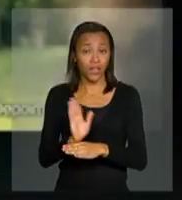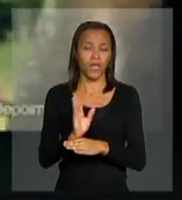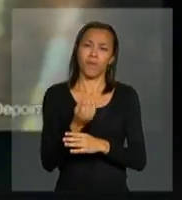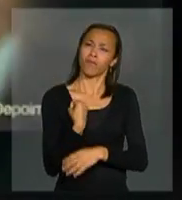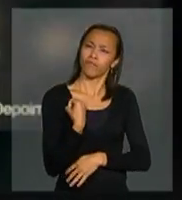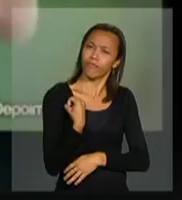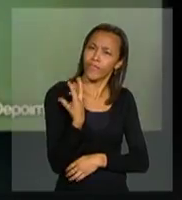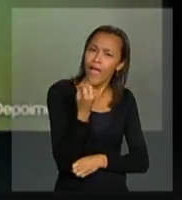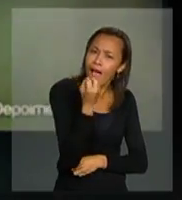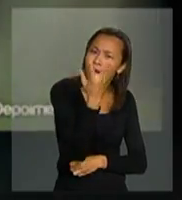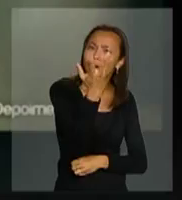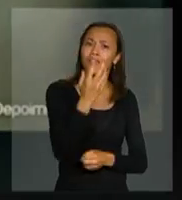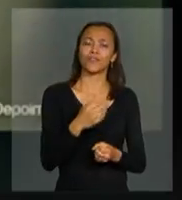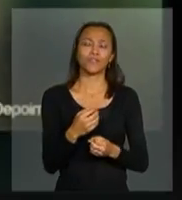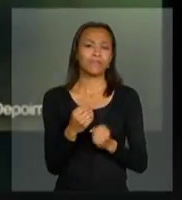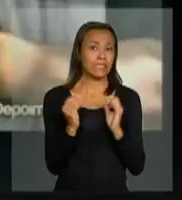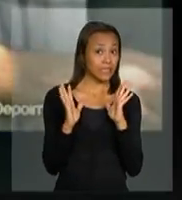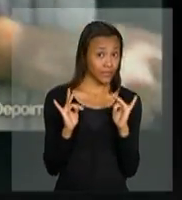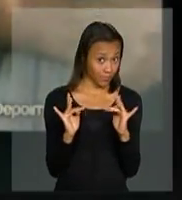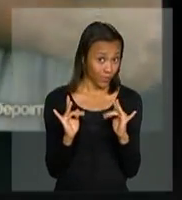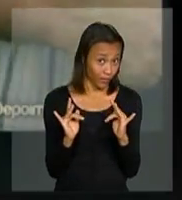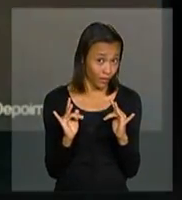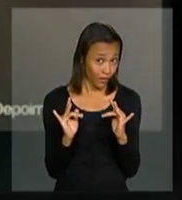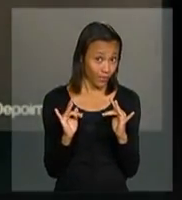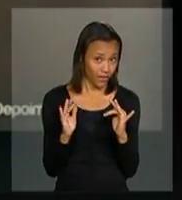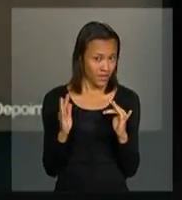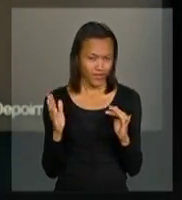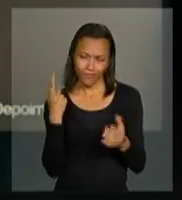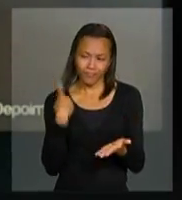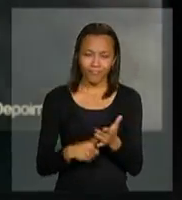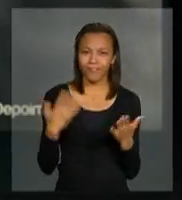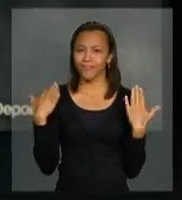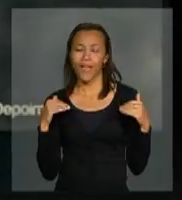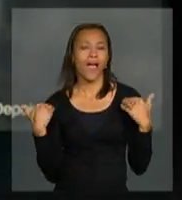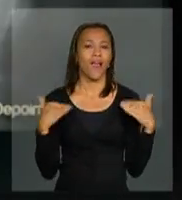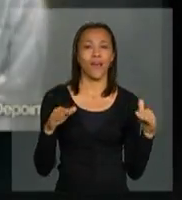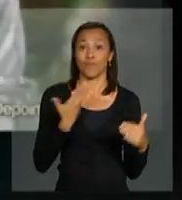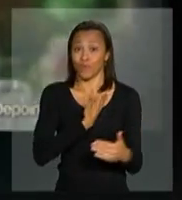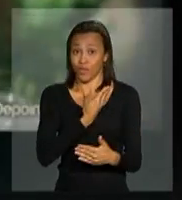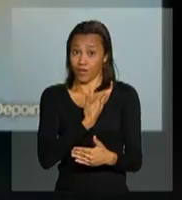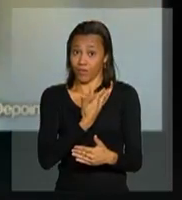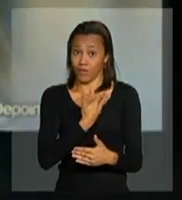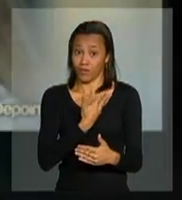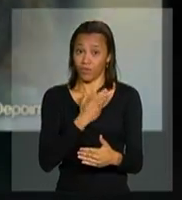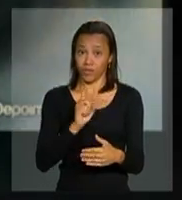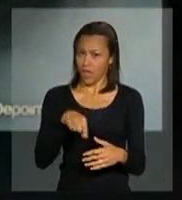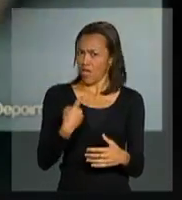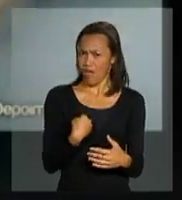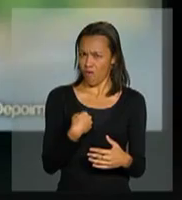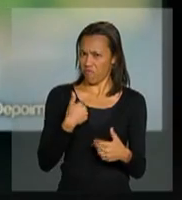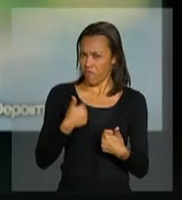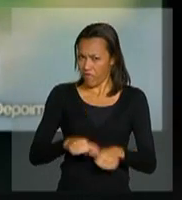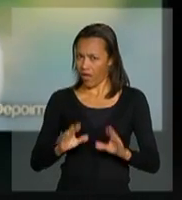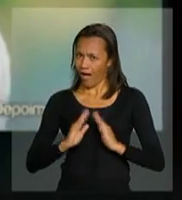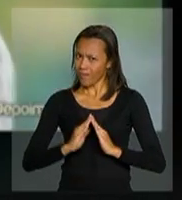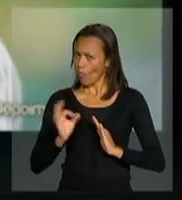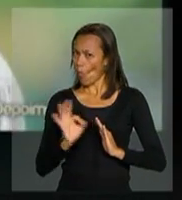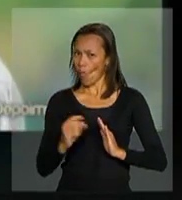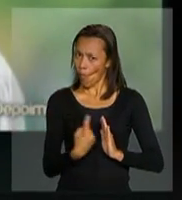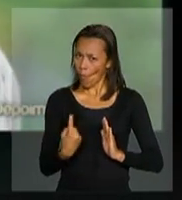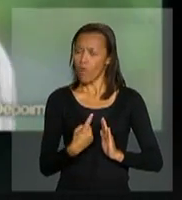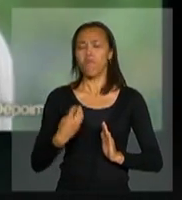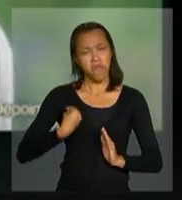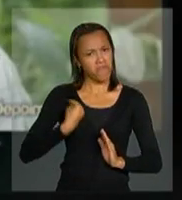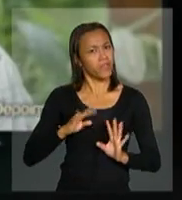viajo, namoro, saio com os meus amigos. Não abro mão de me divertir. Levo uma vida com